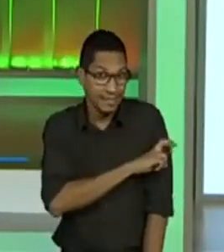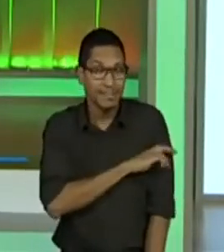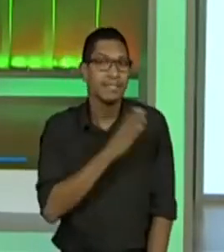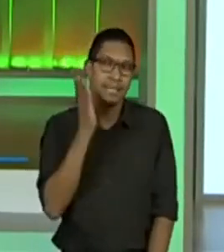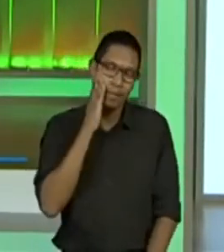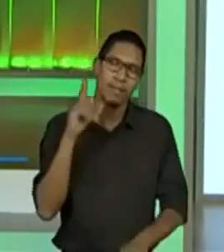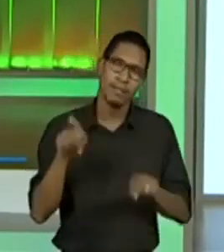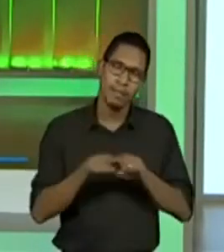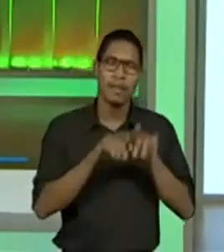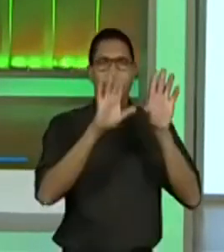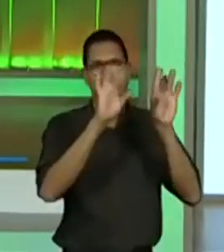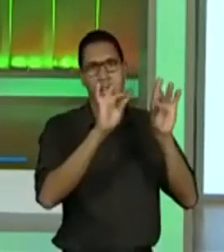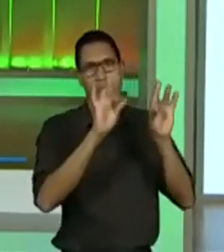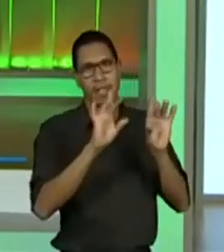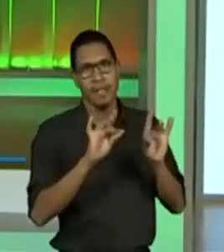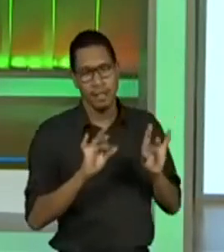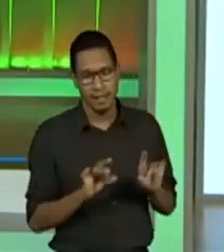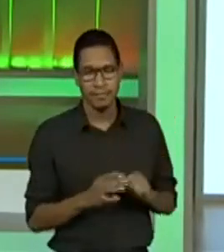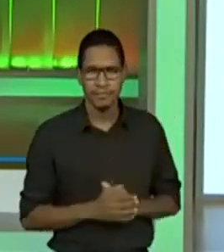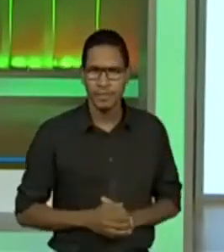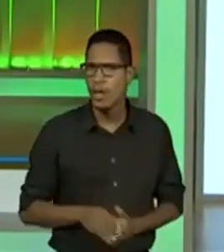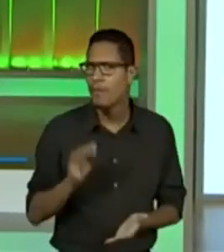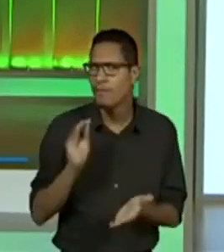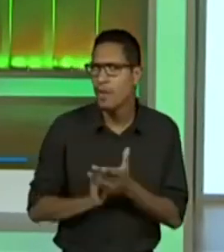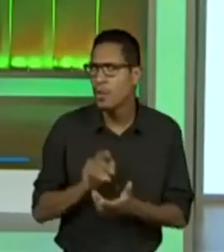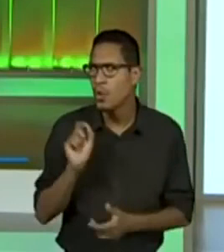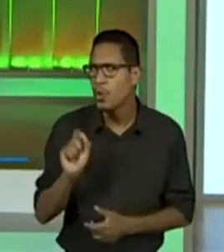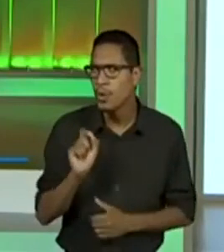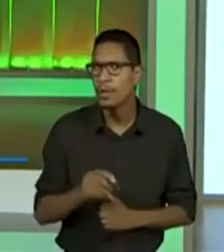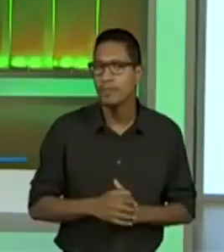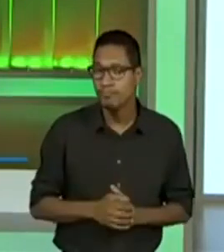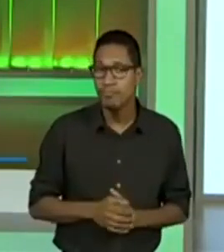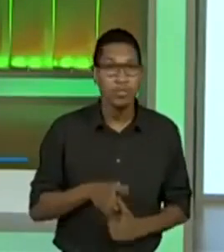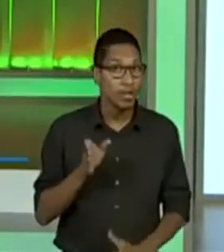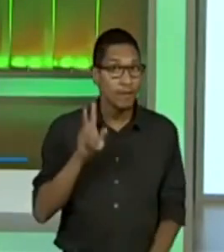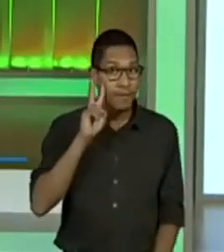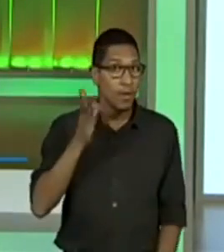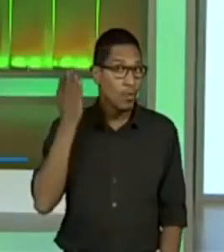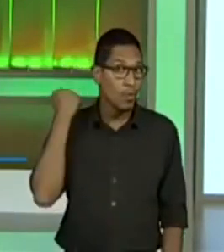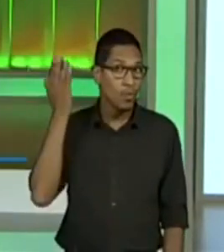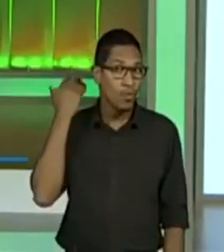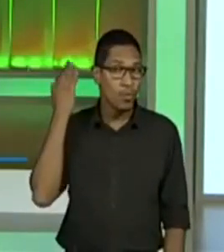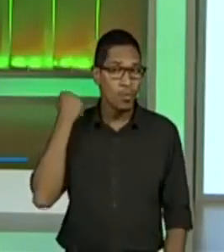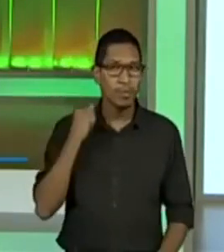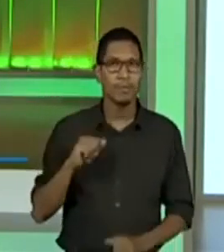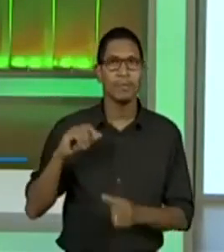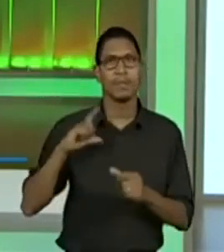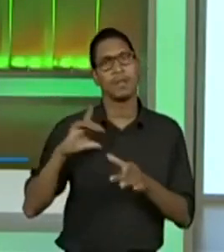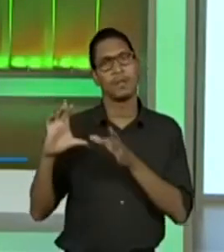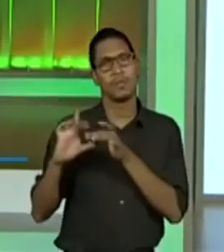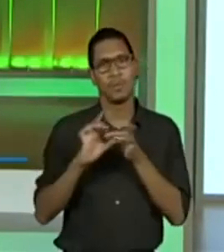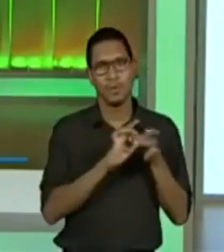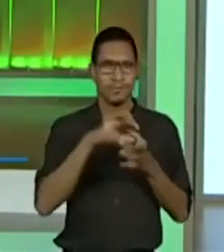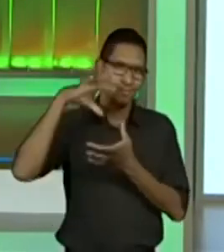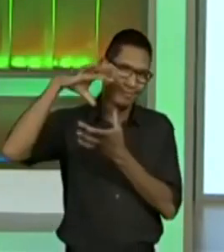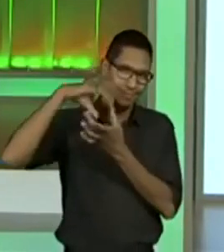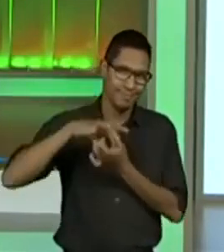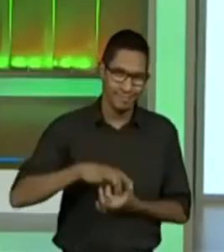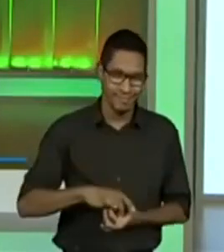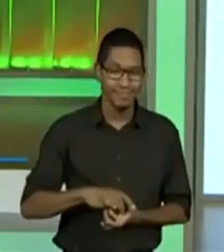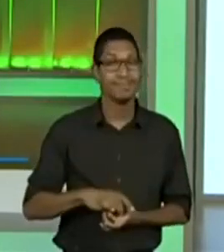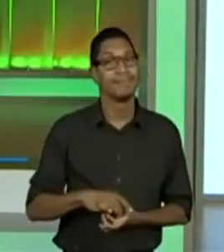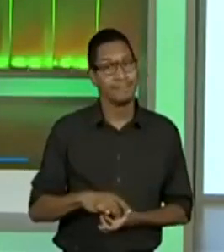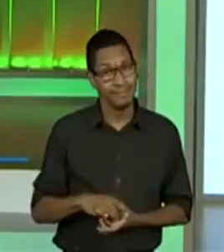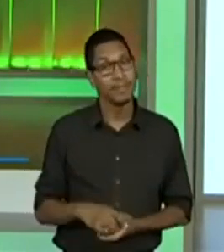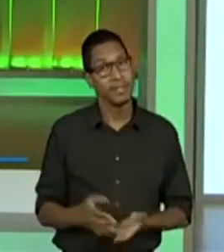detalhe. Ficou faltando o quê? Coisa que nós vimos muito em aulas passadas. coesão e coerência. E